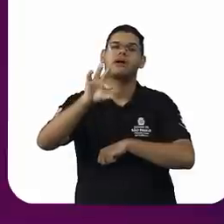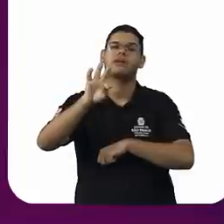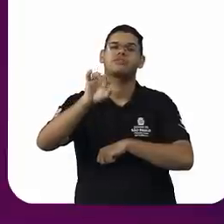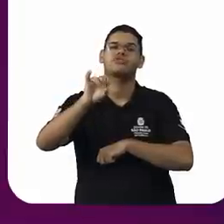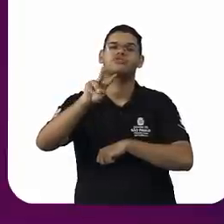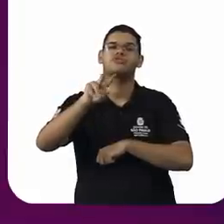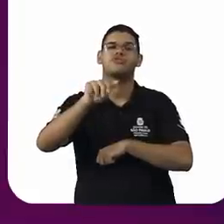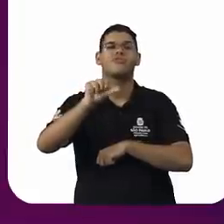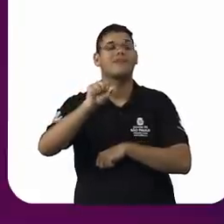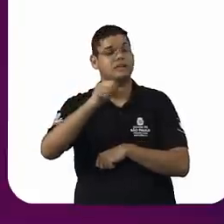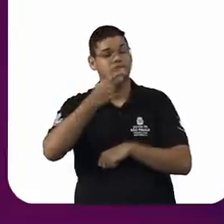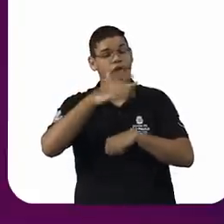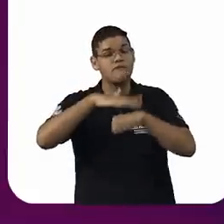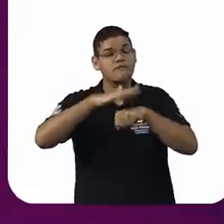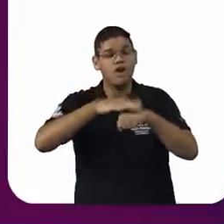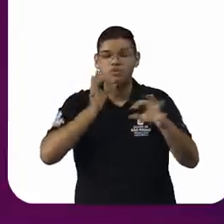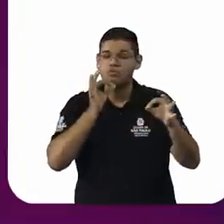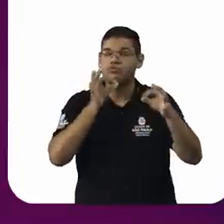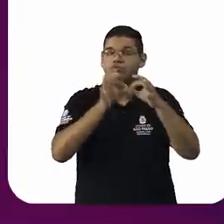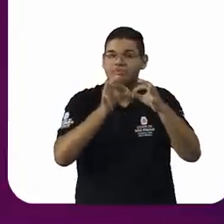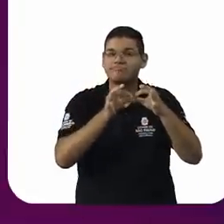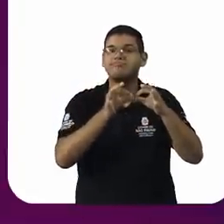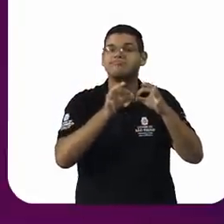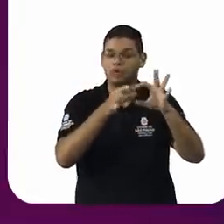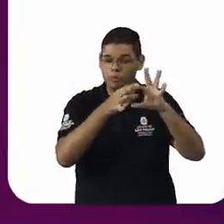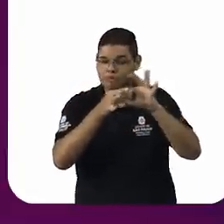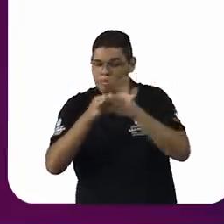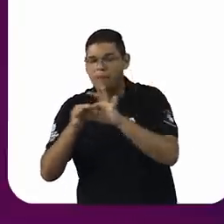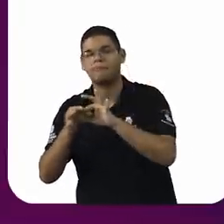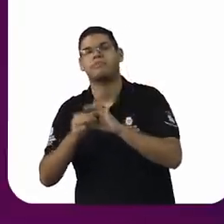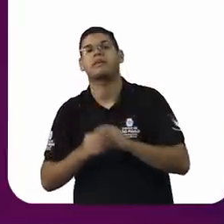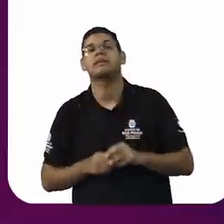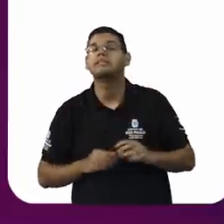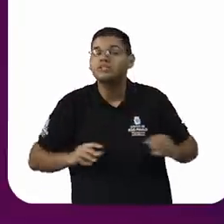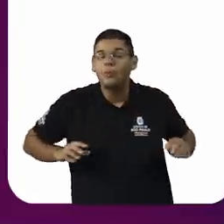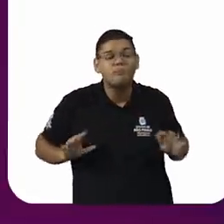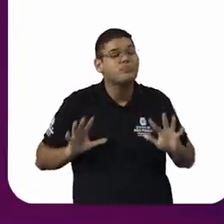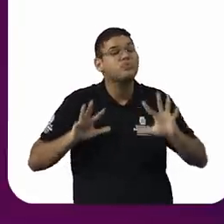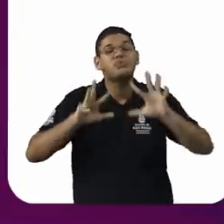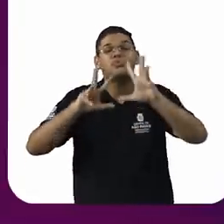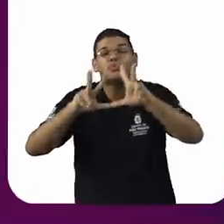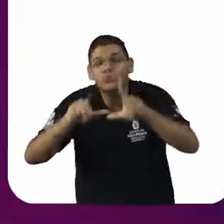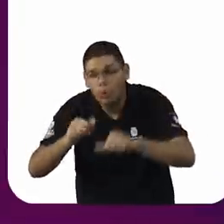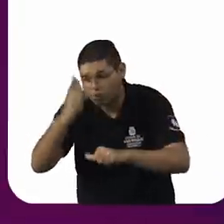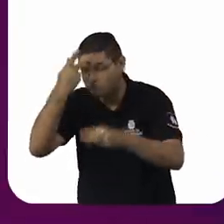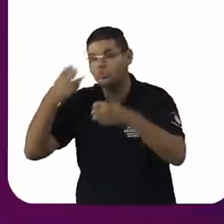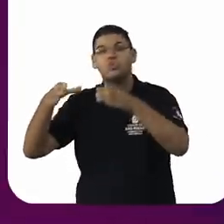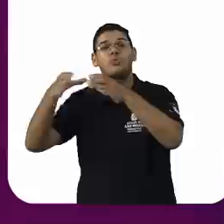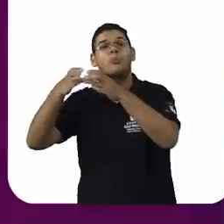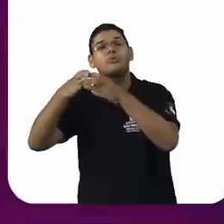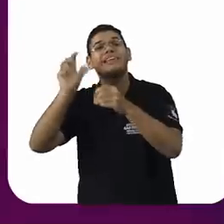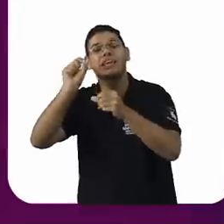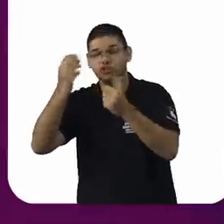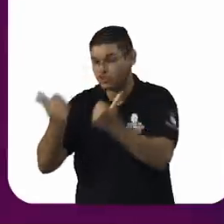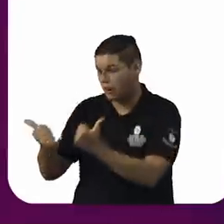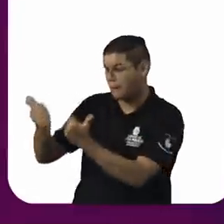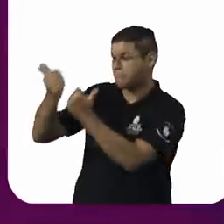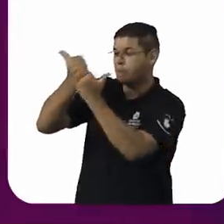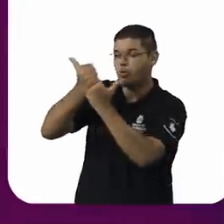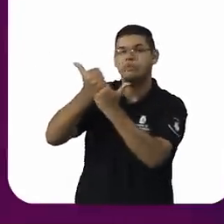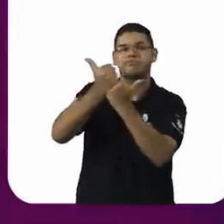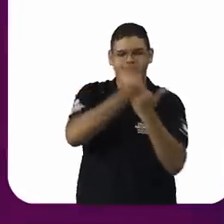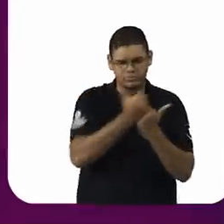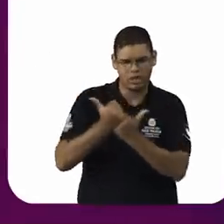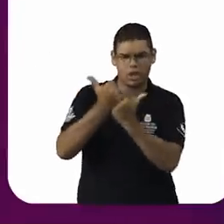são todas as medidas de apoio de empoderamento desses grupos vulneráveis, para que a gente tenha um